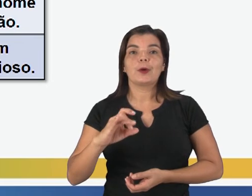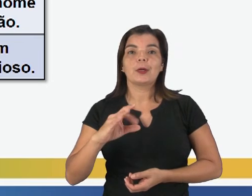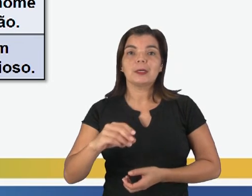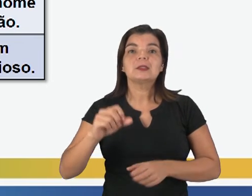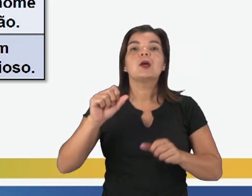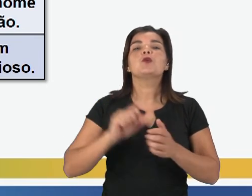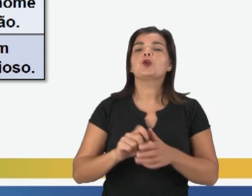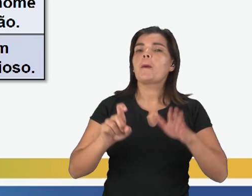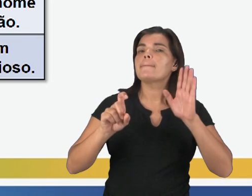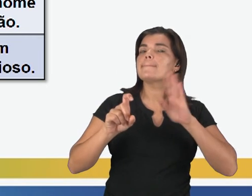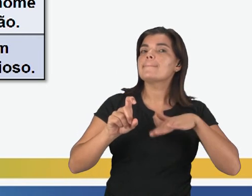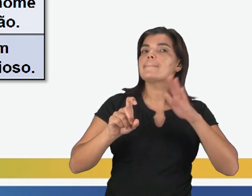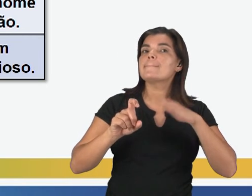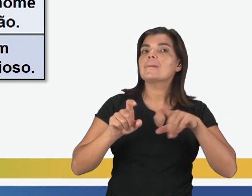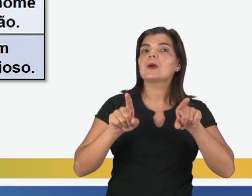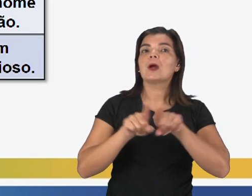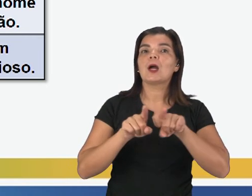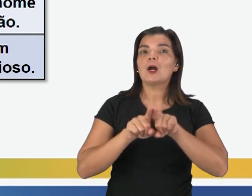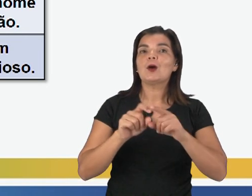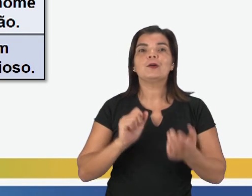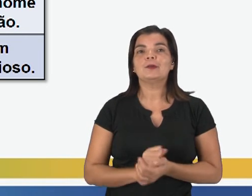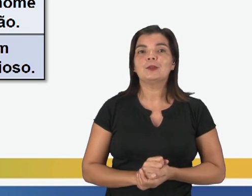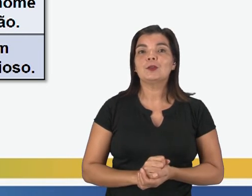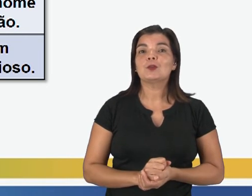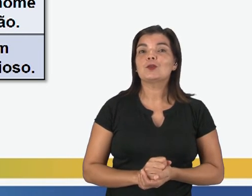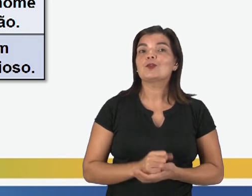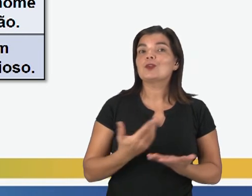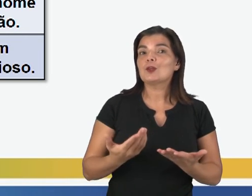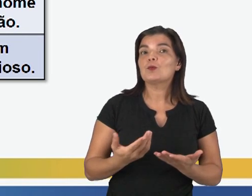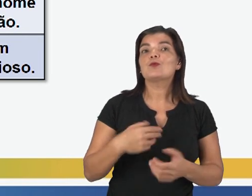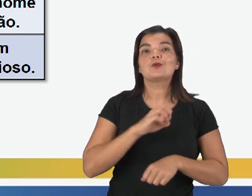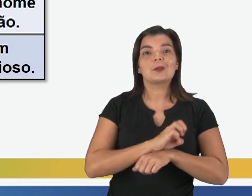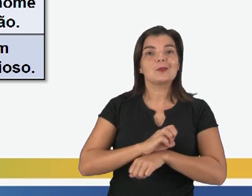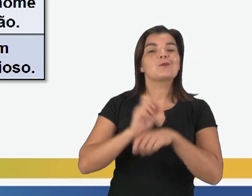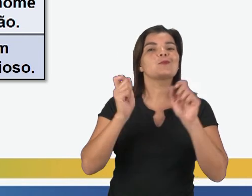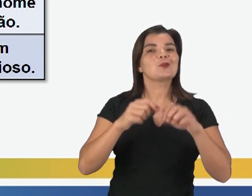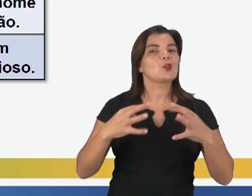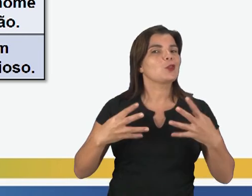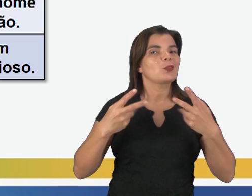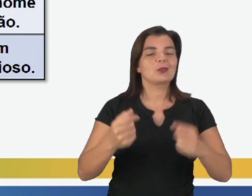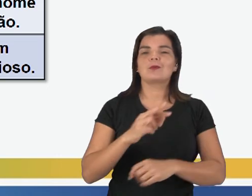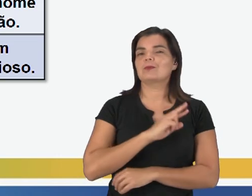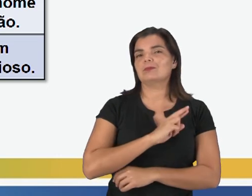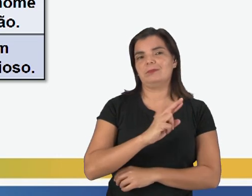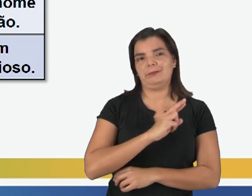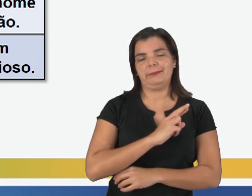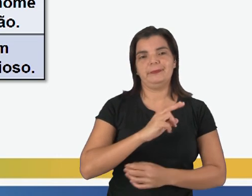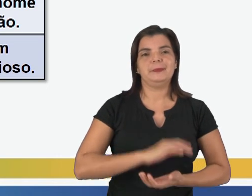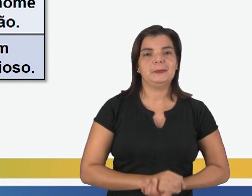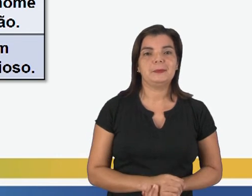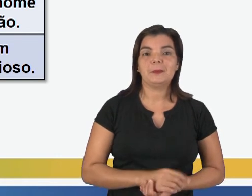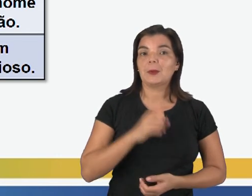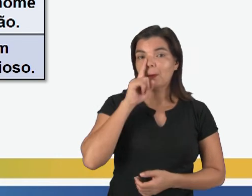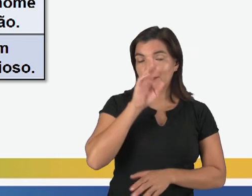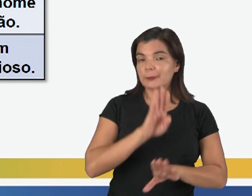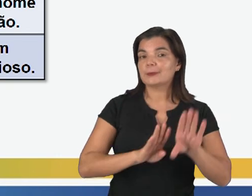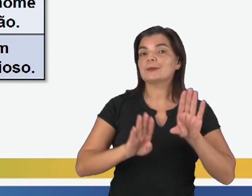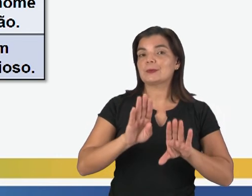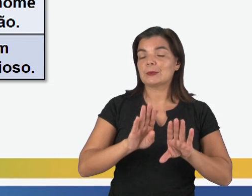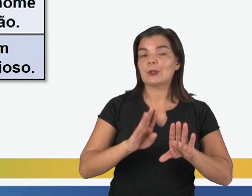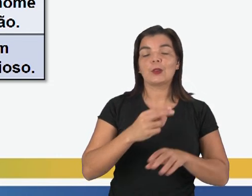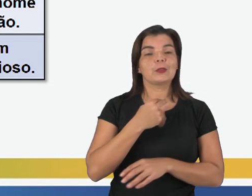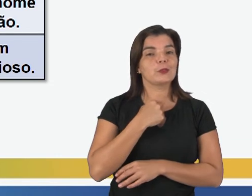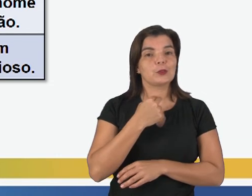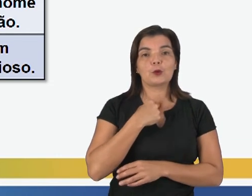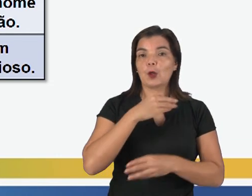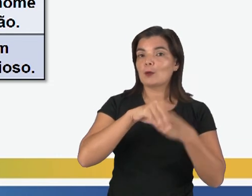de uma religião é a chamada teocracia, o mito de que um Estado pode ser religioso. Cuidado, a